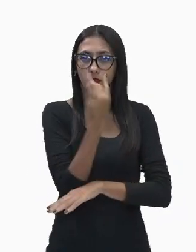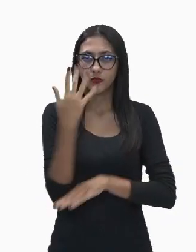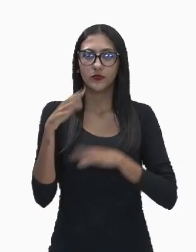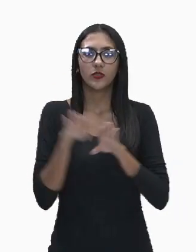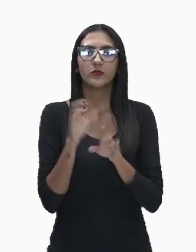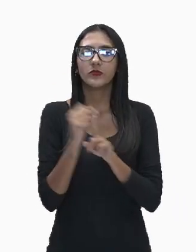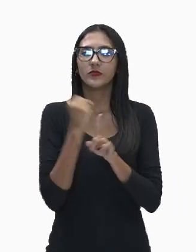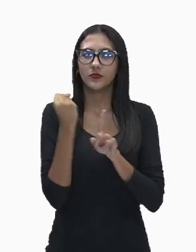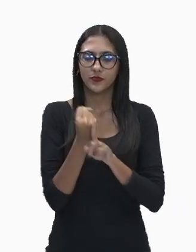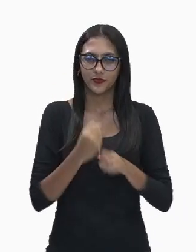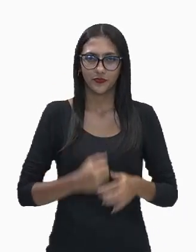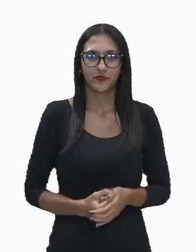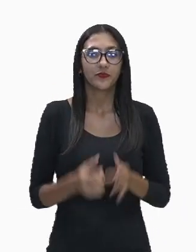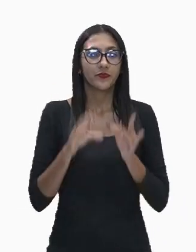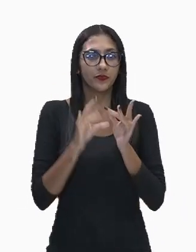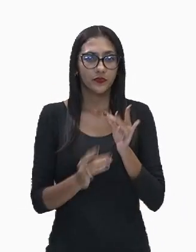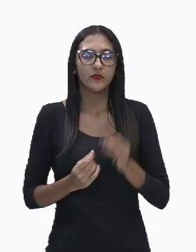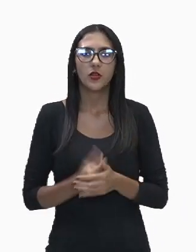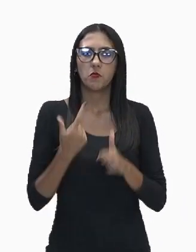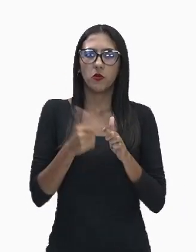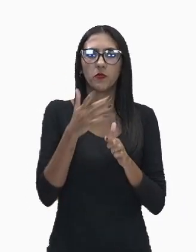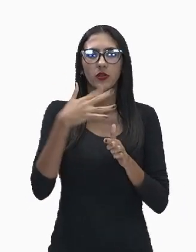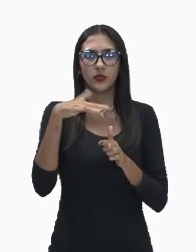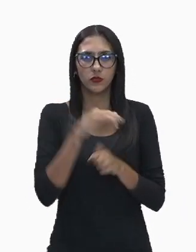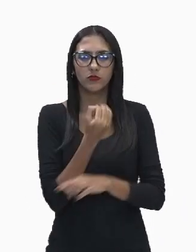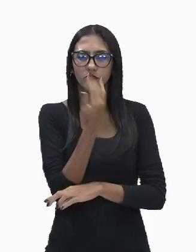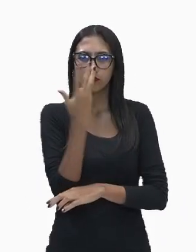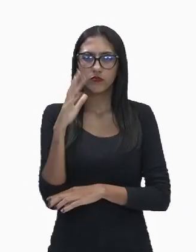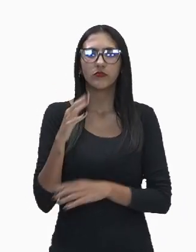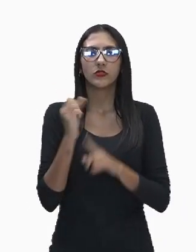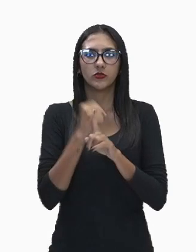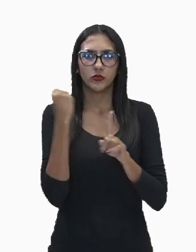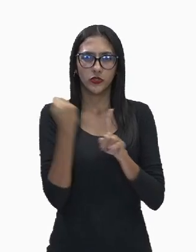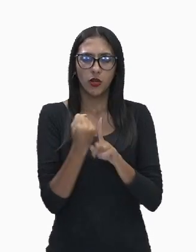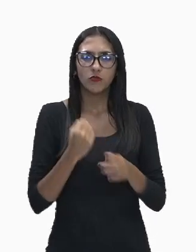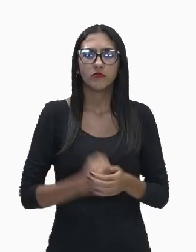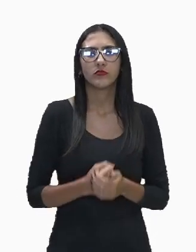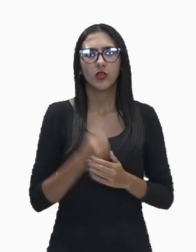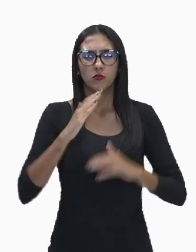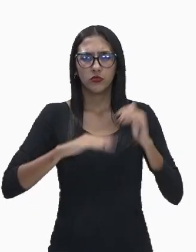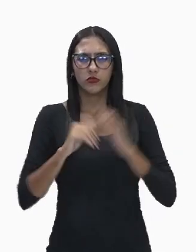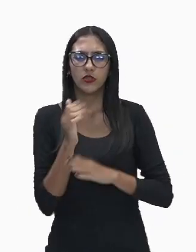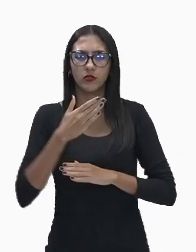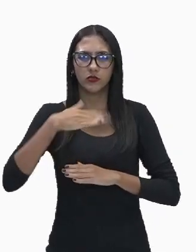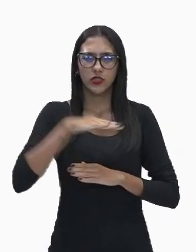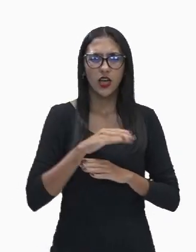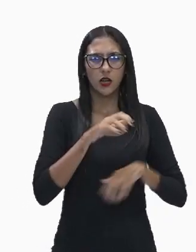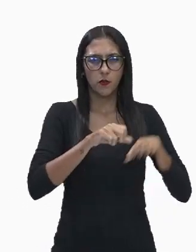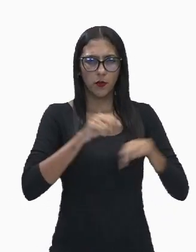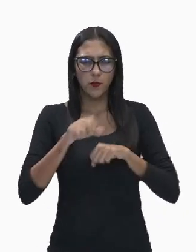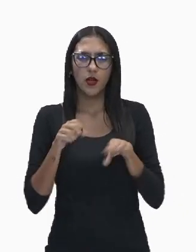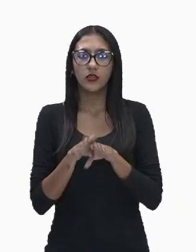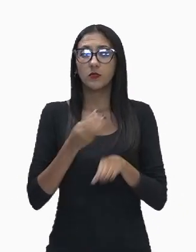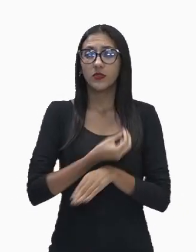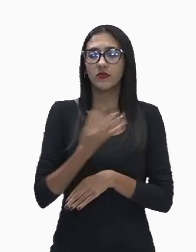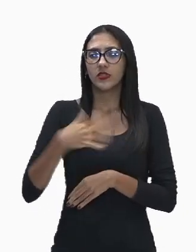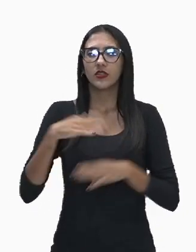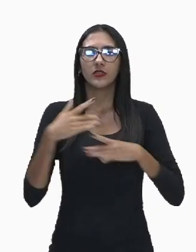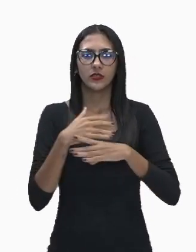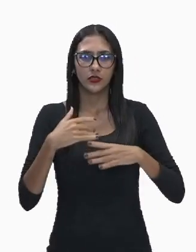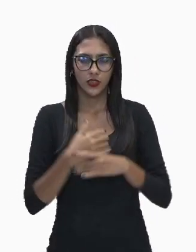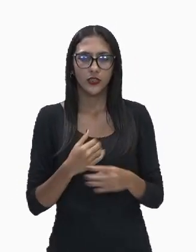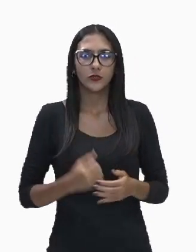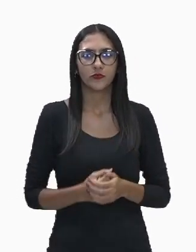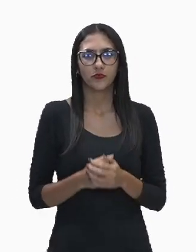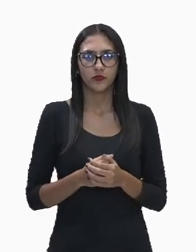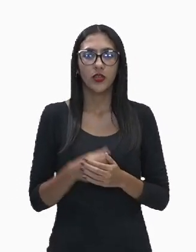E o detalhamento, impacto ambiental e social, os catadores de lixo e a vida na cidade, ocupação urbana